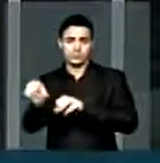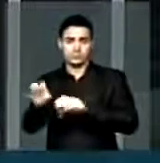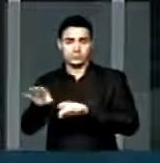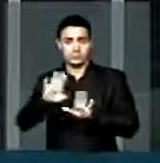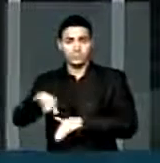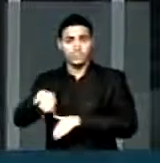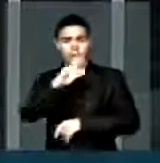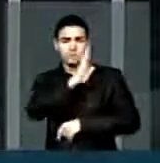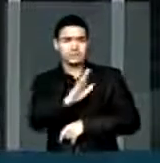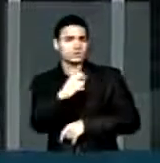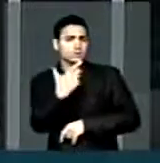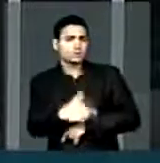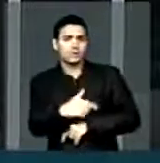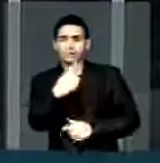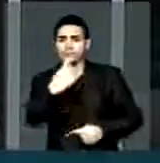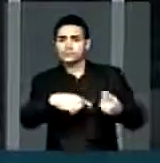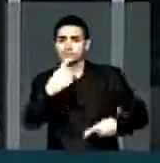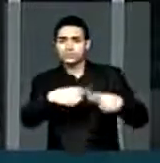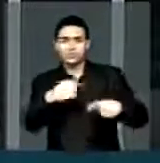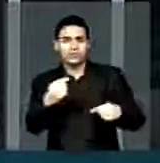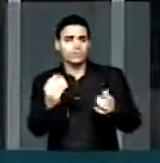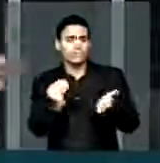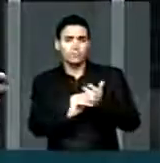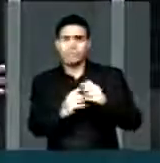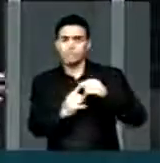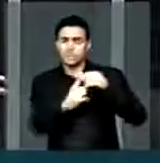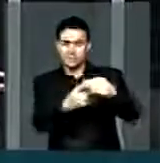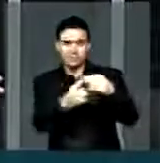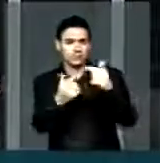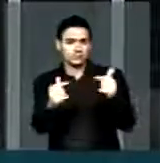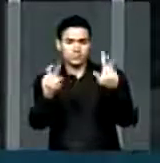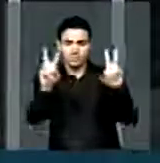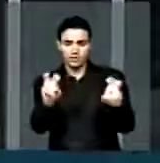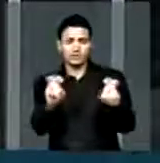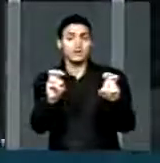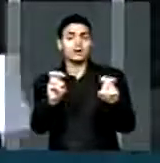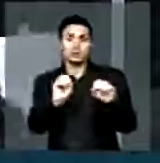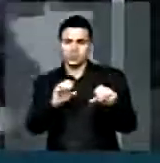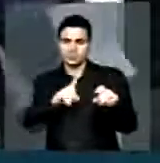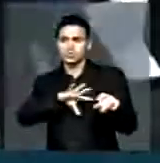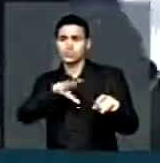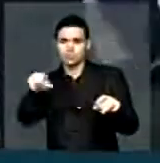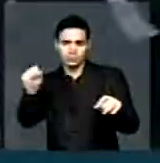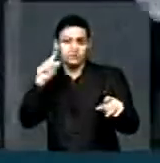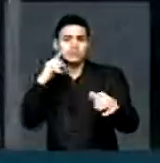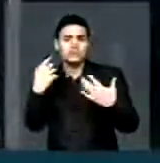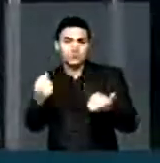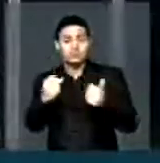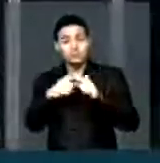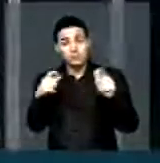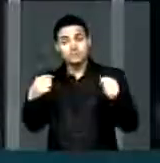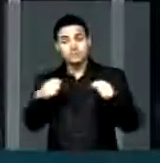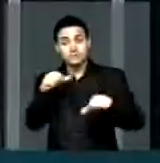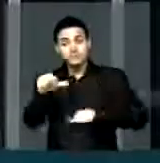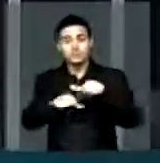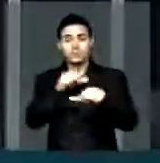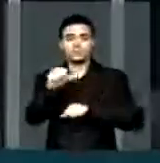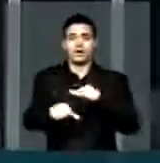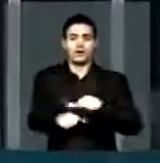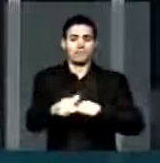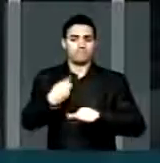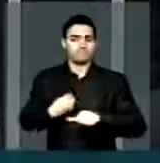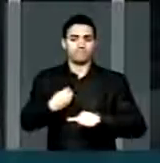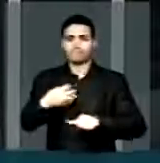não há discussão em torno da prioridade do tema da educação. Mas era importante que a gente tivesse uma mudança de atitude